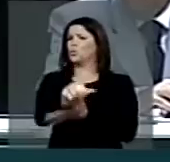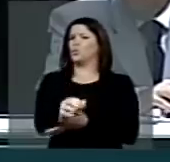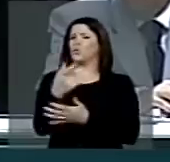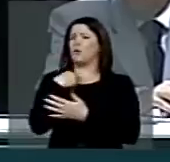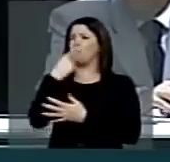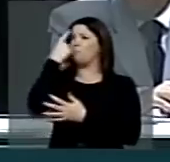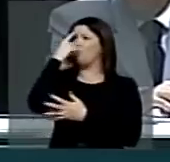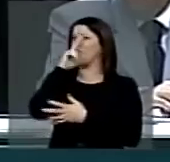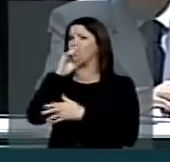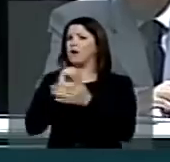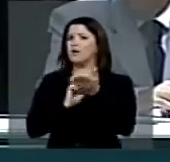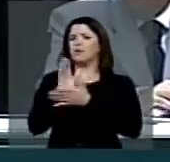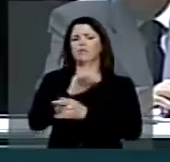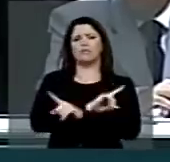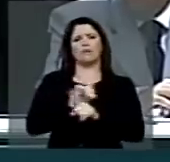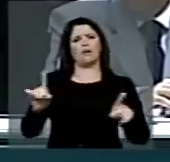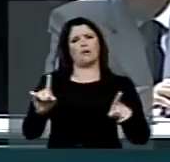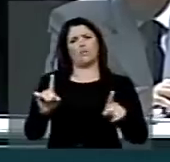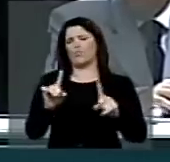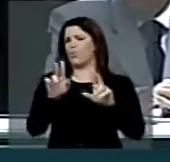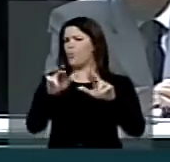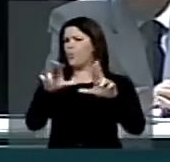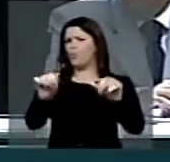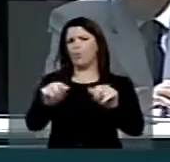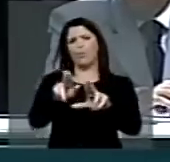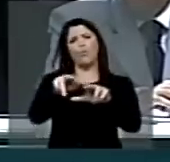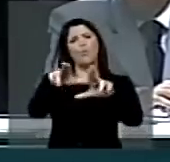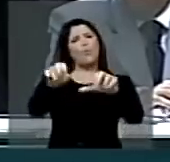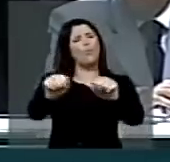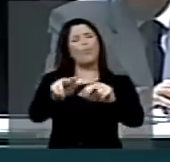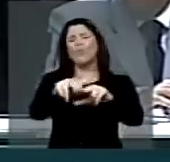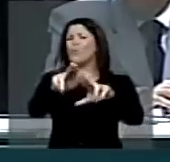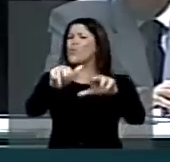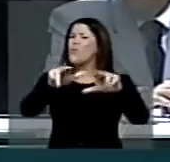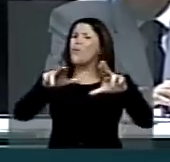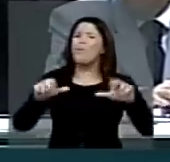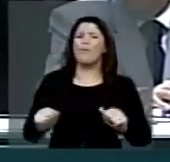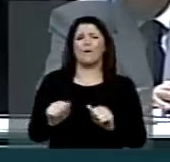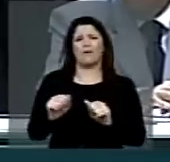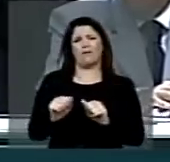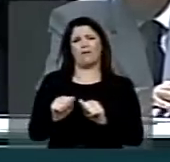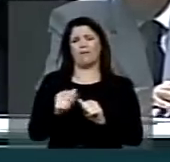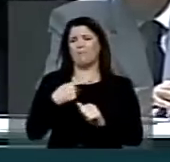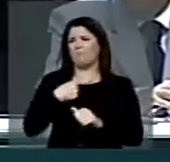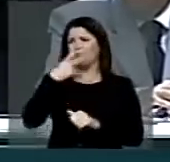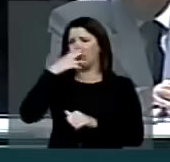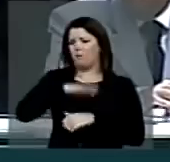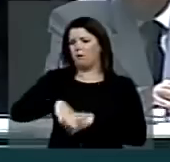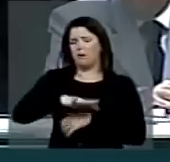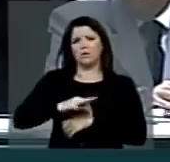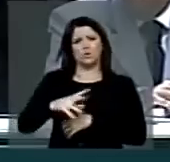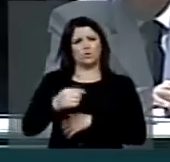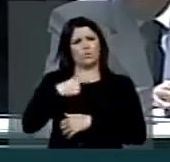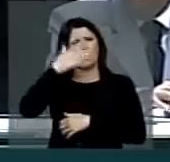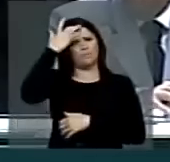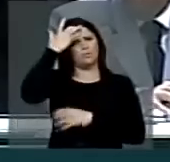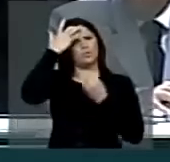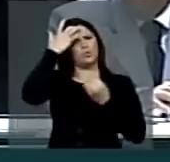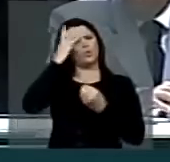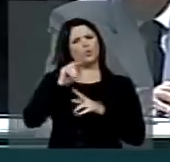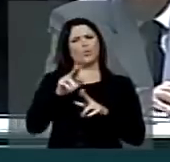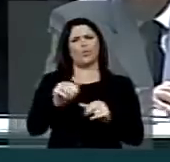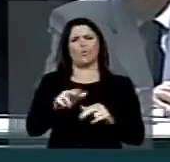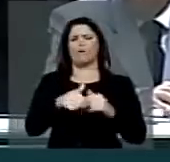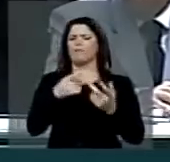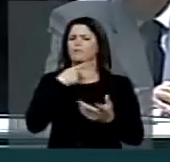pensei em destituí-lo. Jamais cometeria esse erro, essa infantilidade ou até esse absurdo. Você